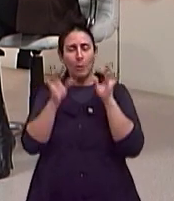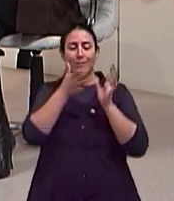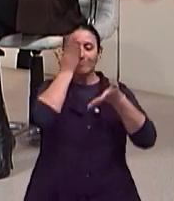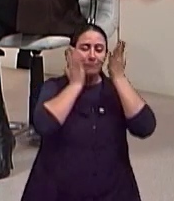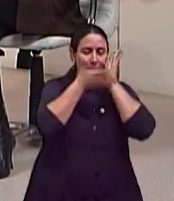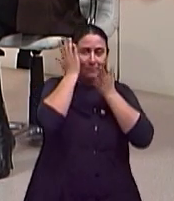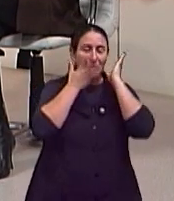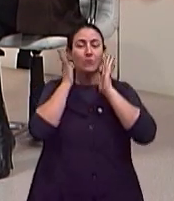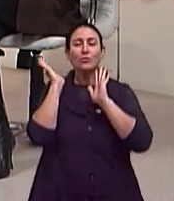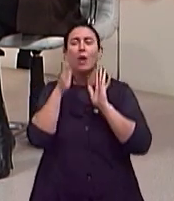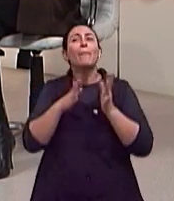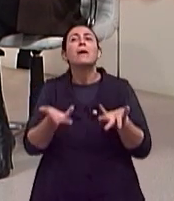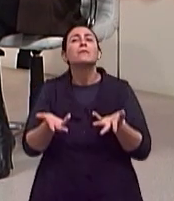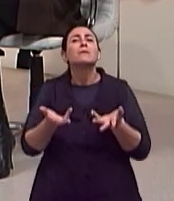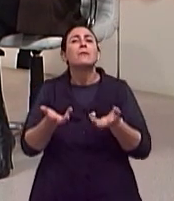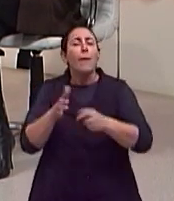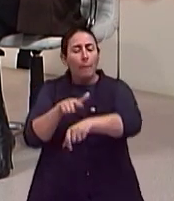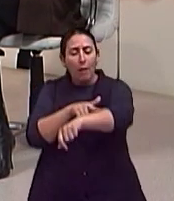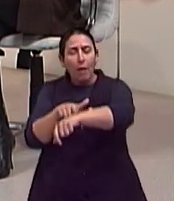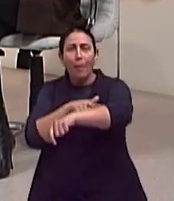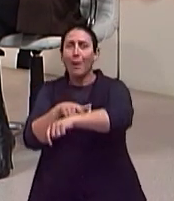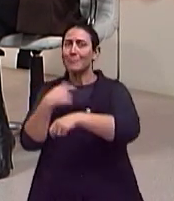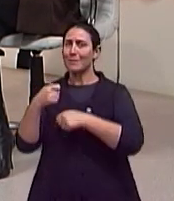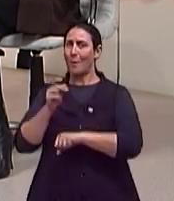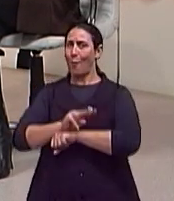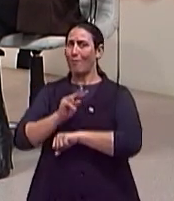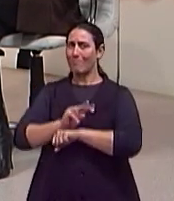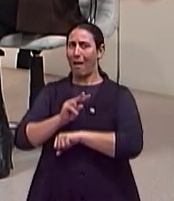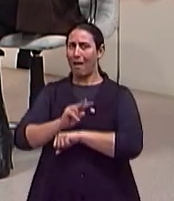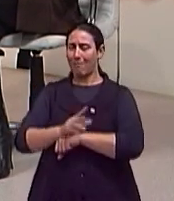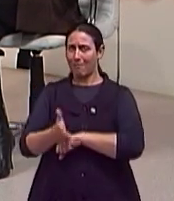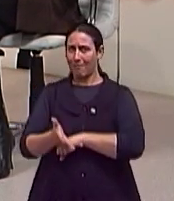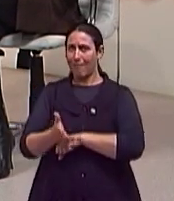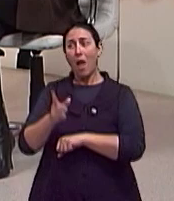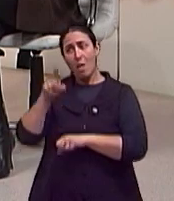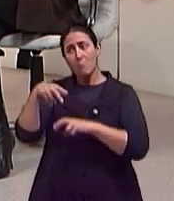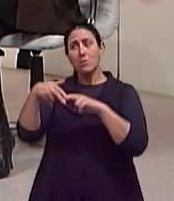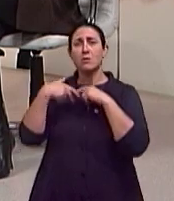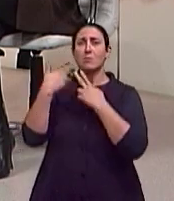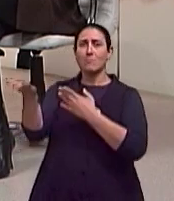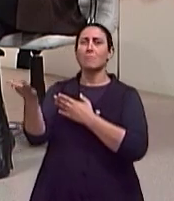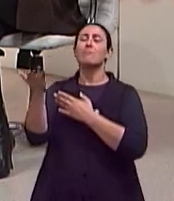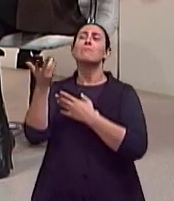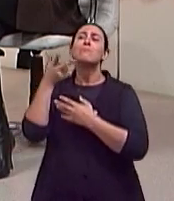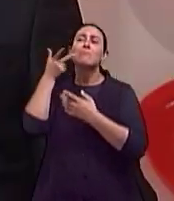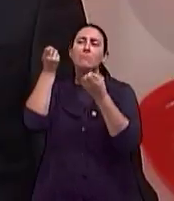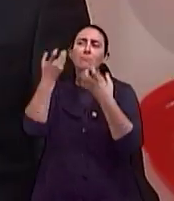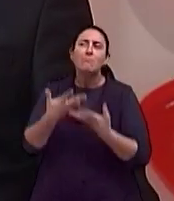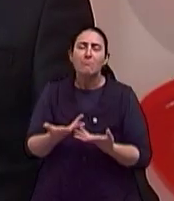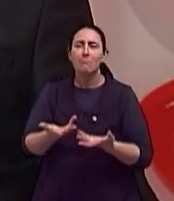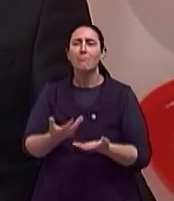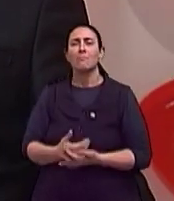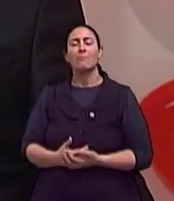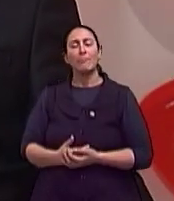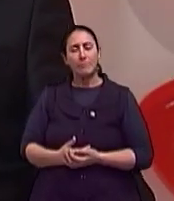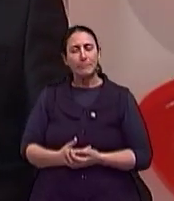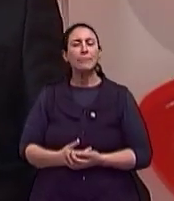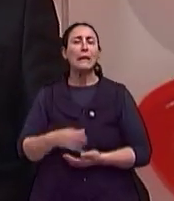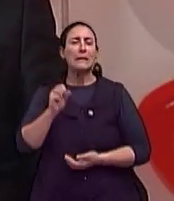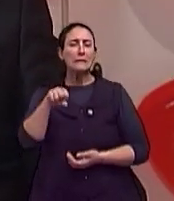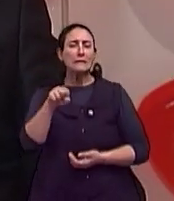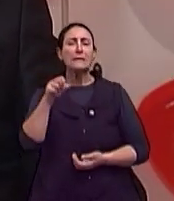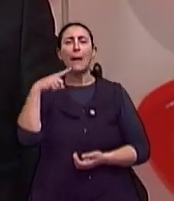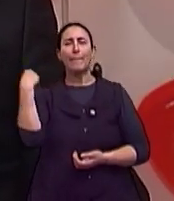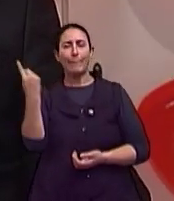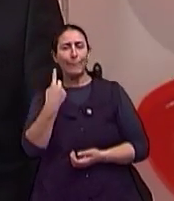horas, né doutor? Mas a pele tem que estar cuidada pra se ter um bom resultado, né? A pele, nós devemos